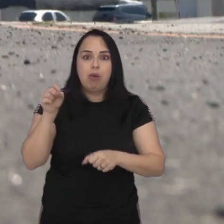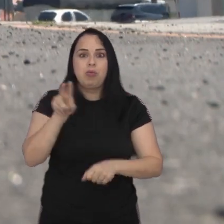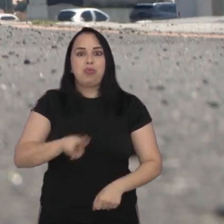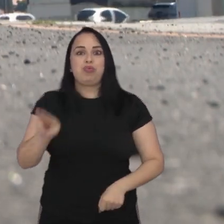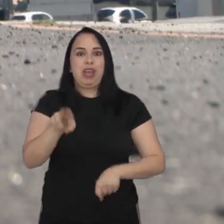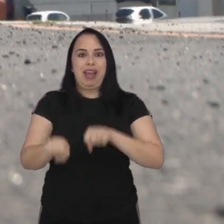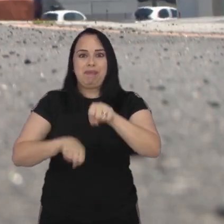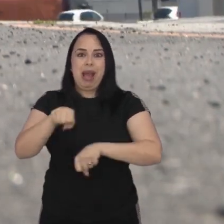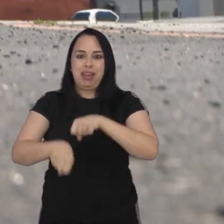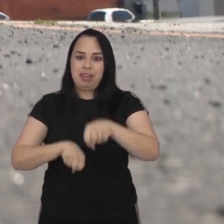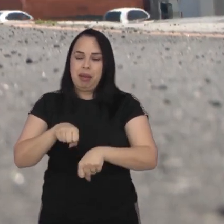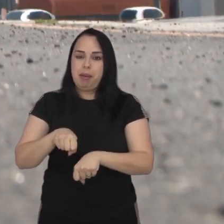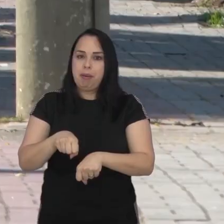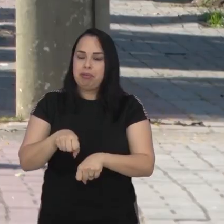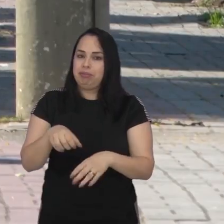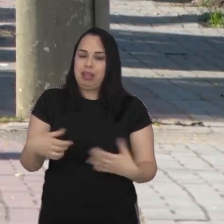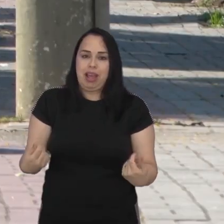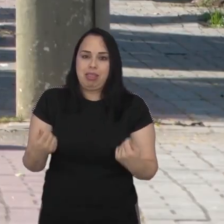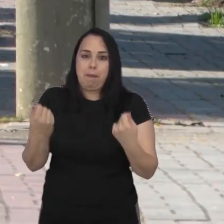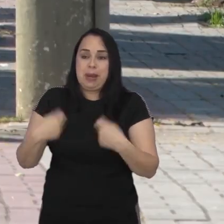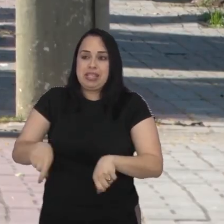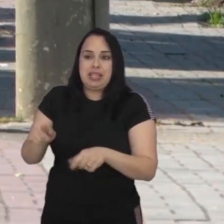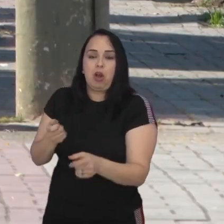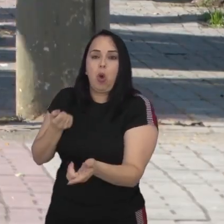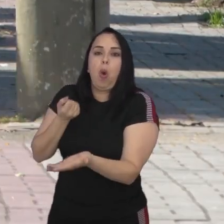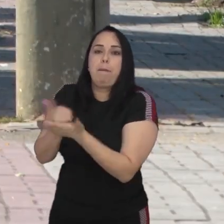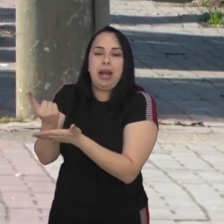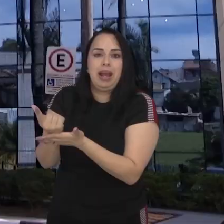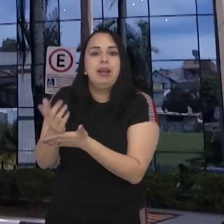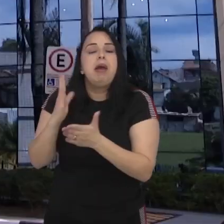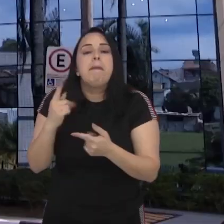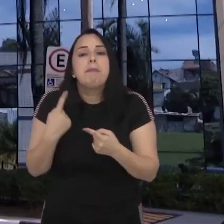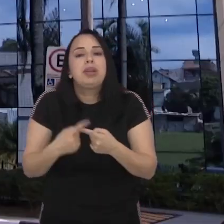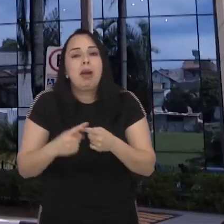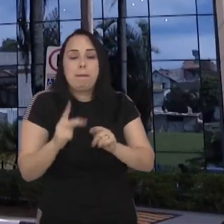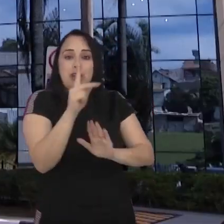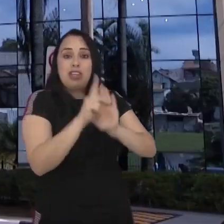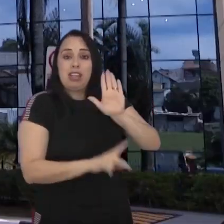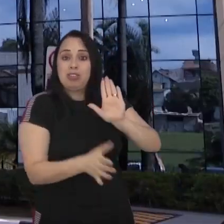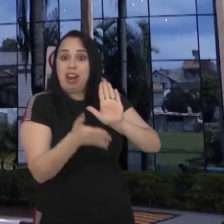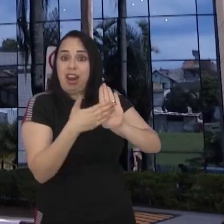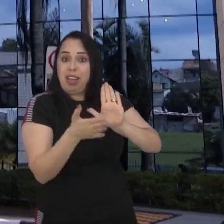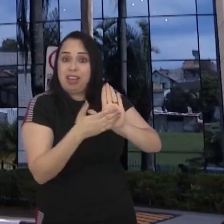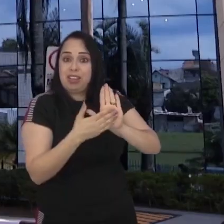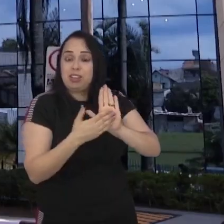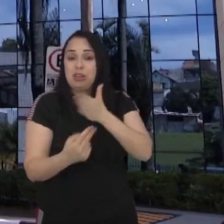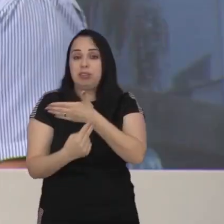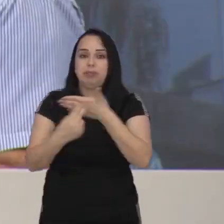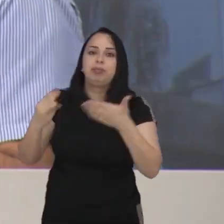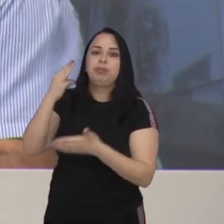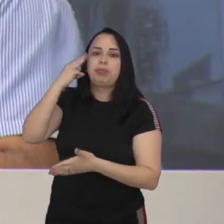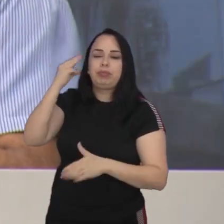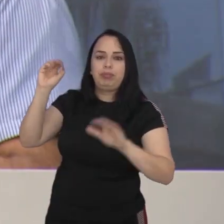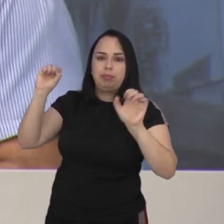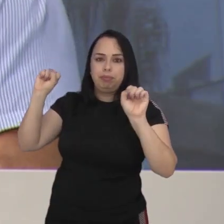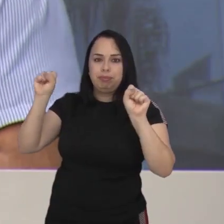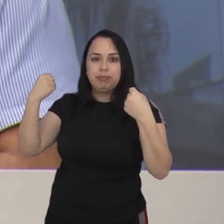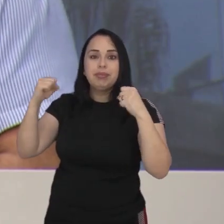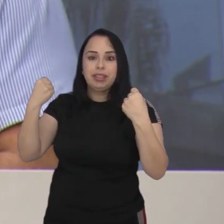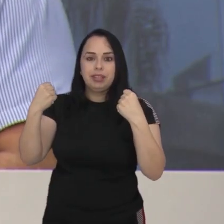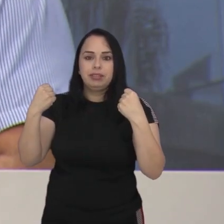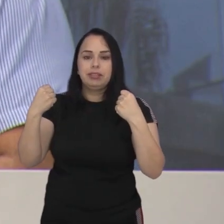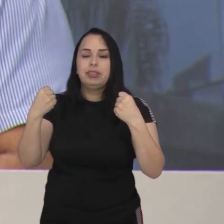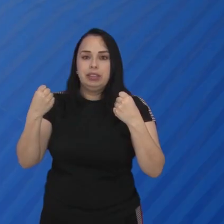bikes aqui na cidade e o melhor sem precisar comprar uma é que o projeto de lei aprovado na Câmara de Autoria do vereador